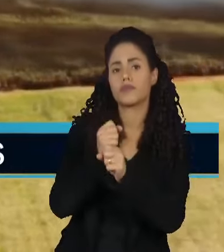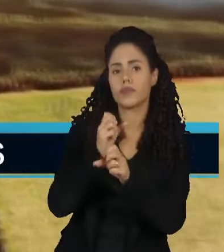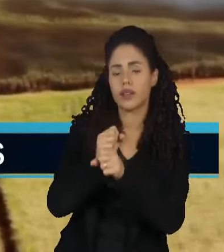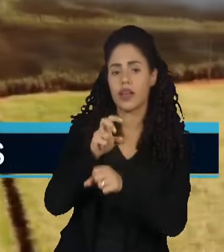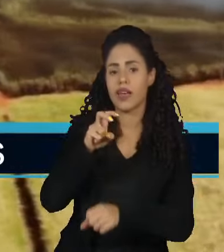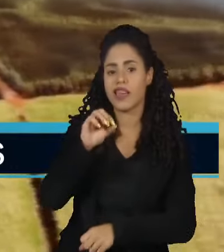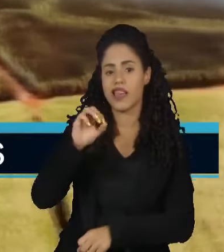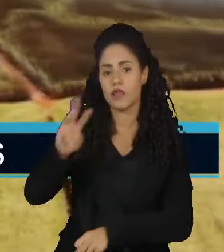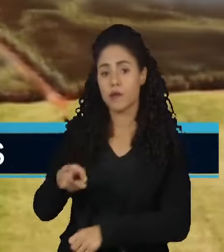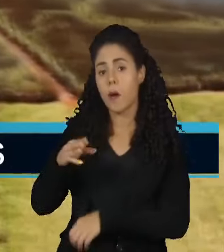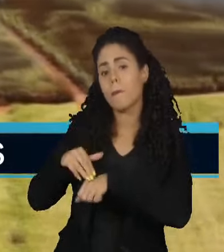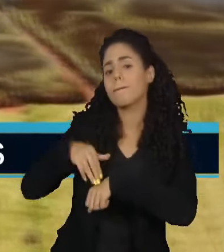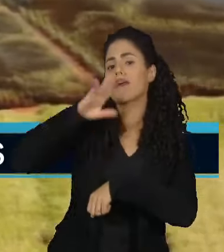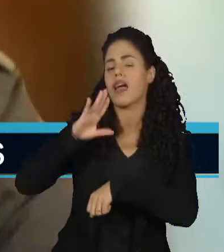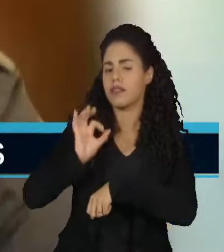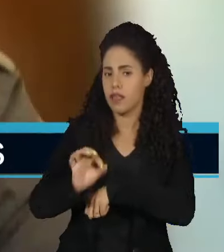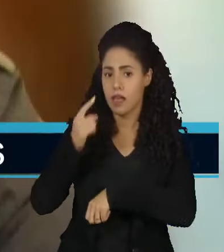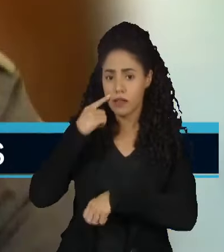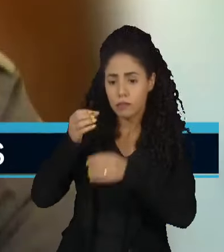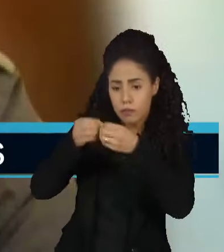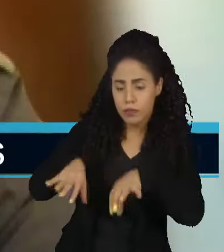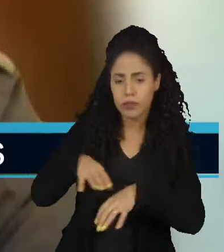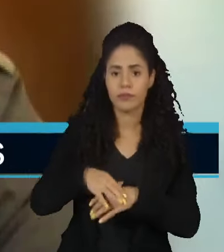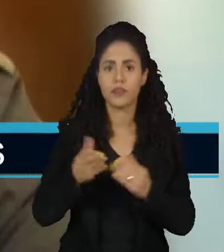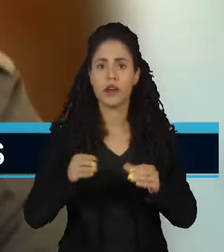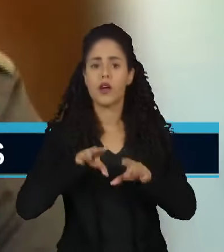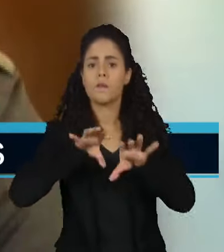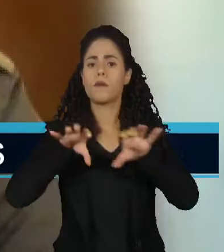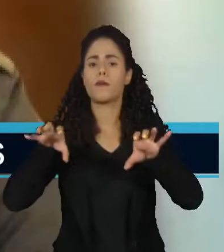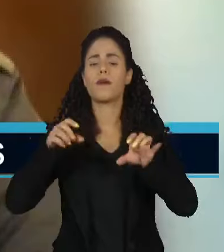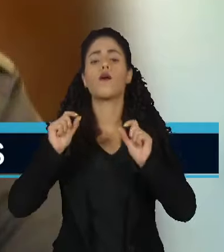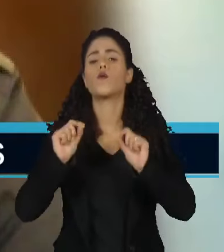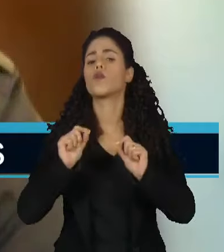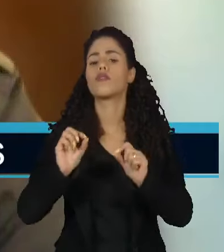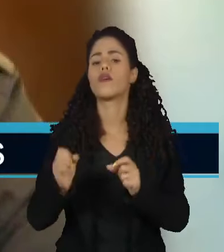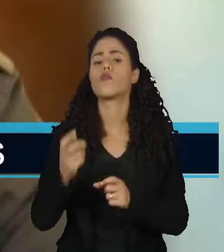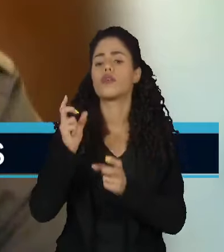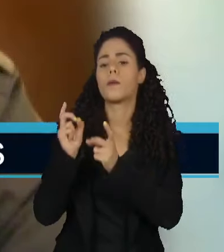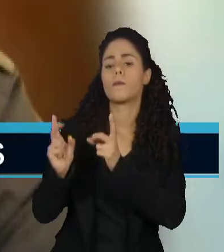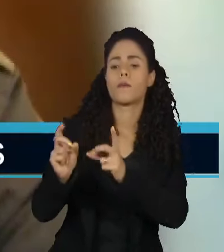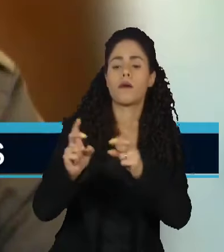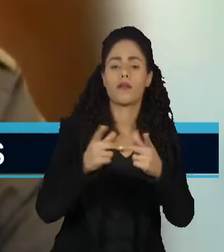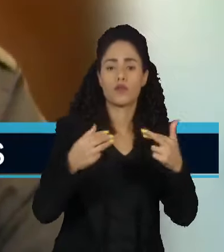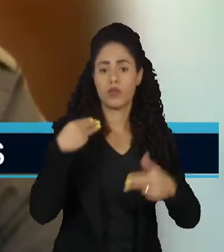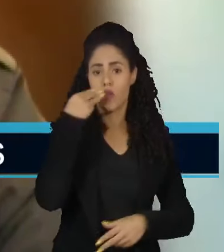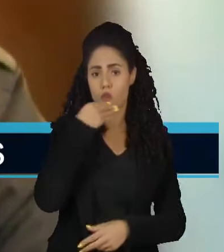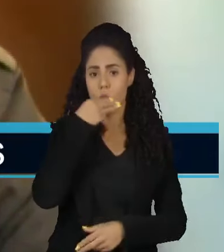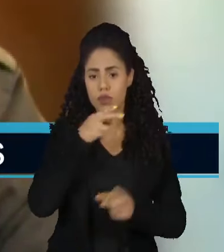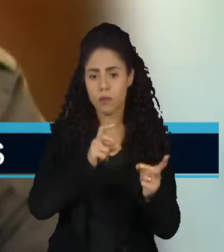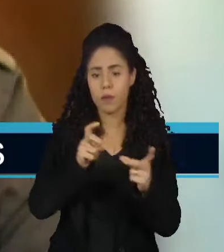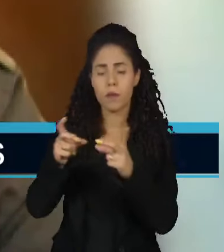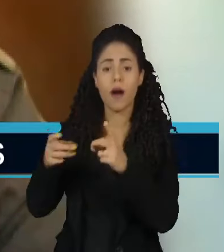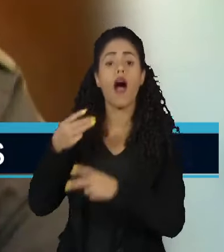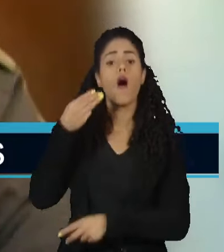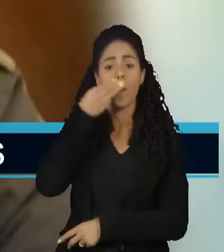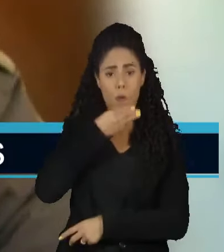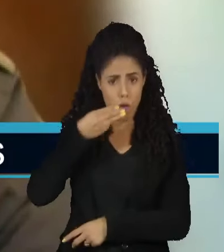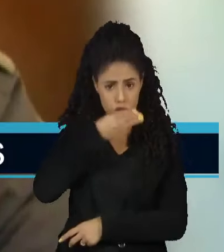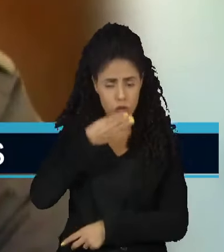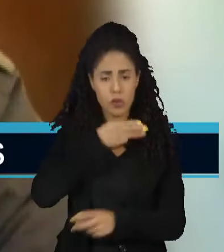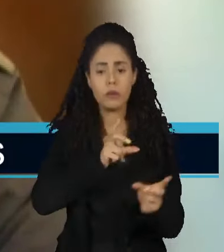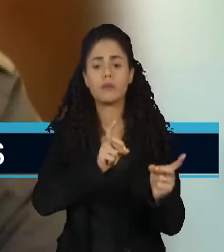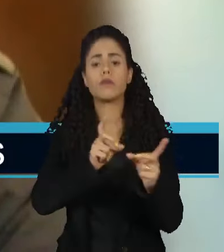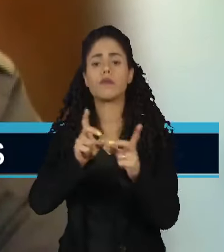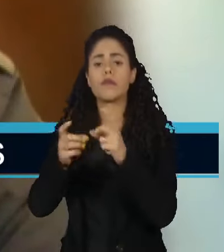mais de 500 milhões de reais. O reflexo vai ser o encarecimento dos custos de alimentos. O açúcar em Nova Iorque, só